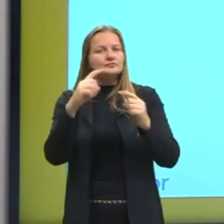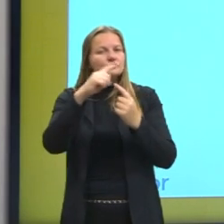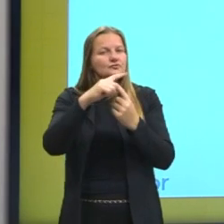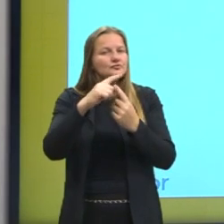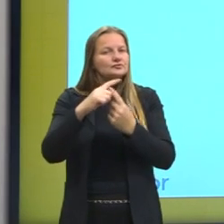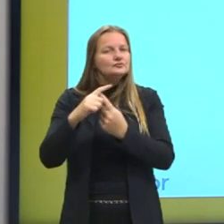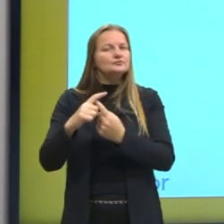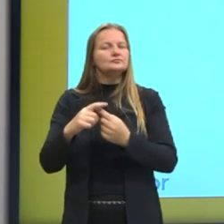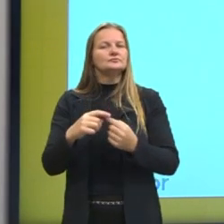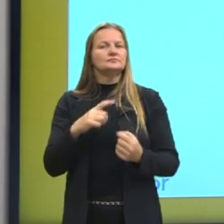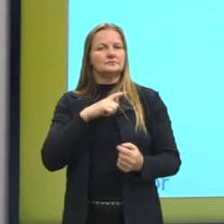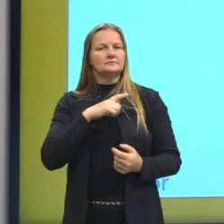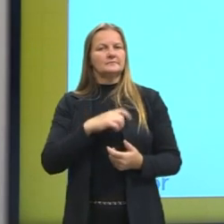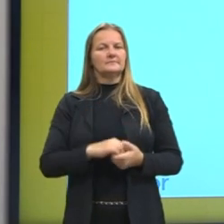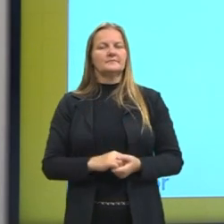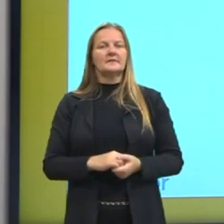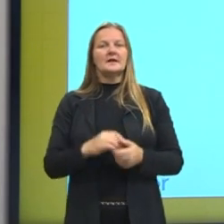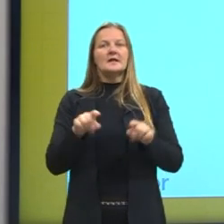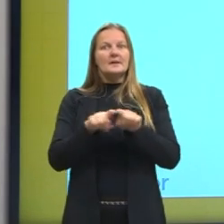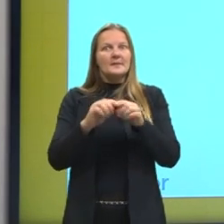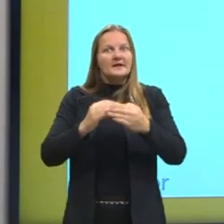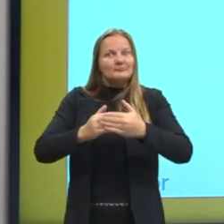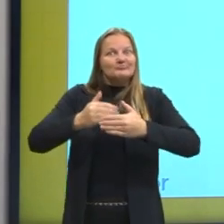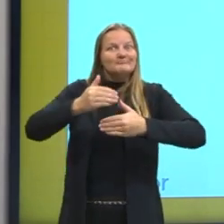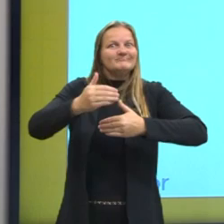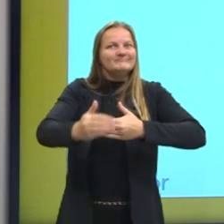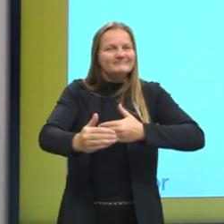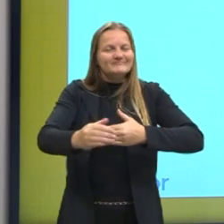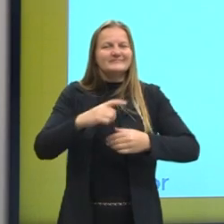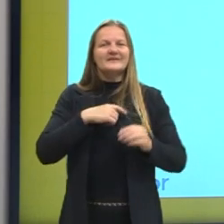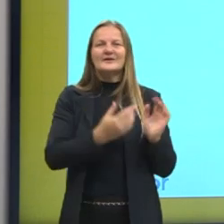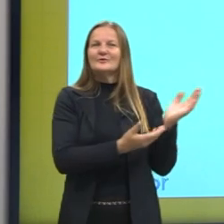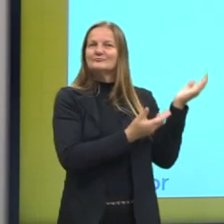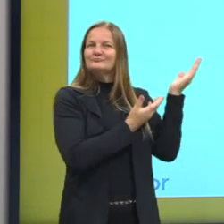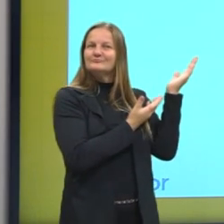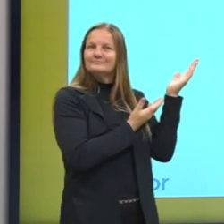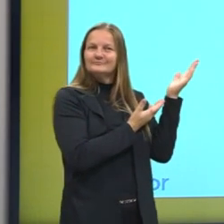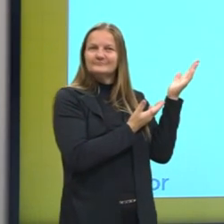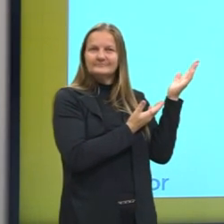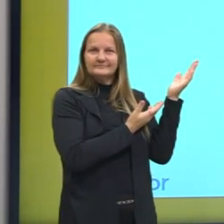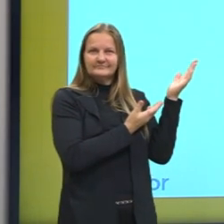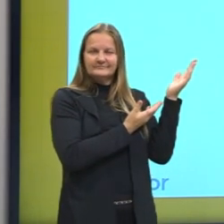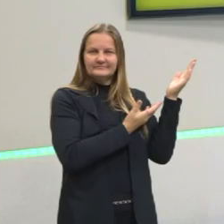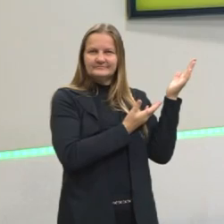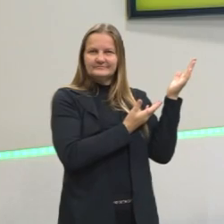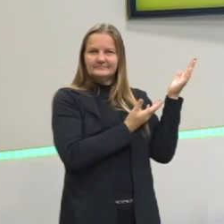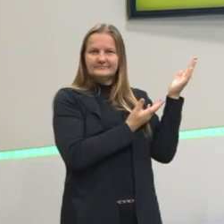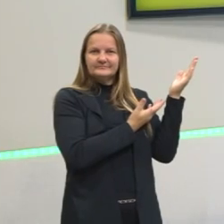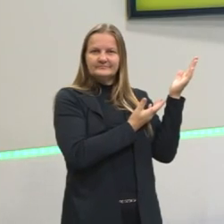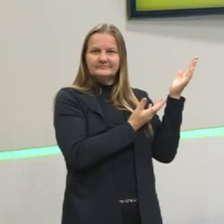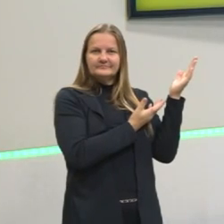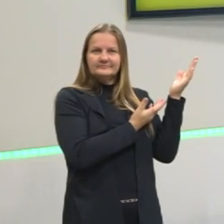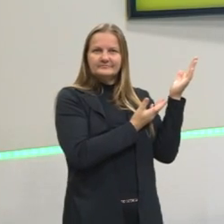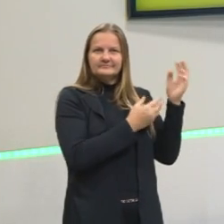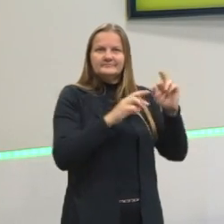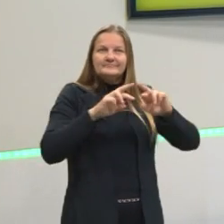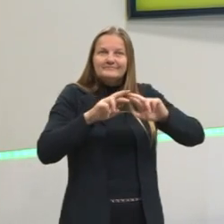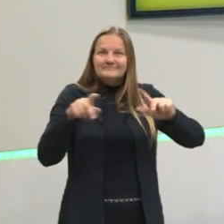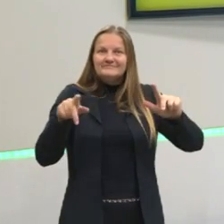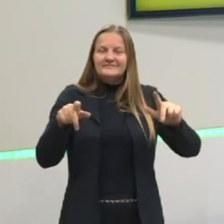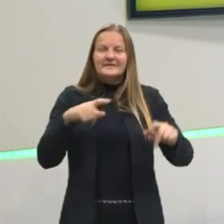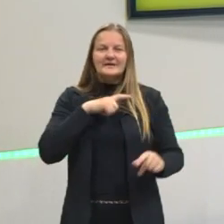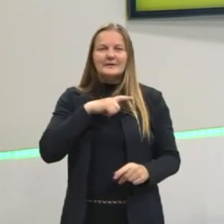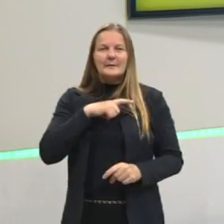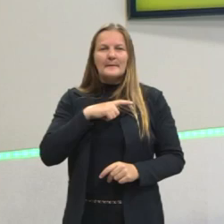ter. Além disso, eu trouxe essa diferenciação entre o que a gente chama de